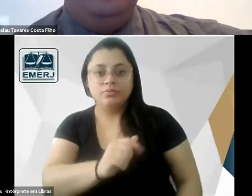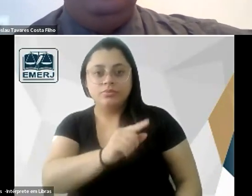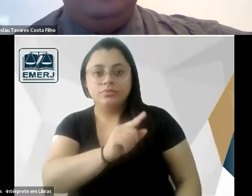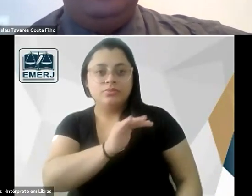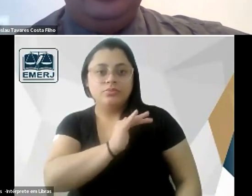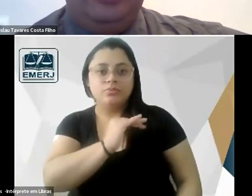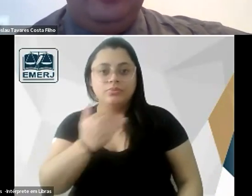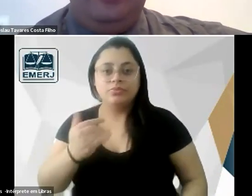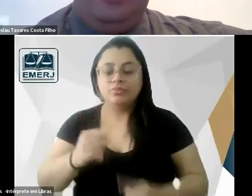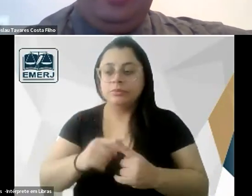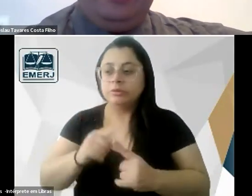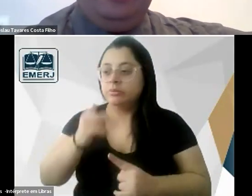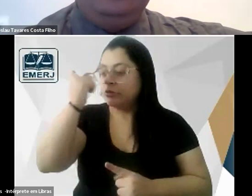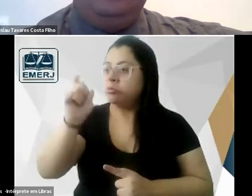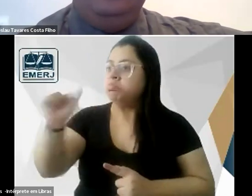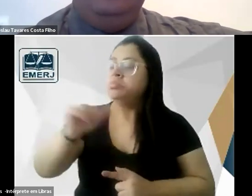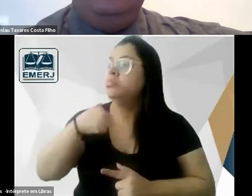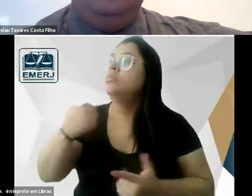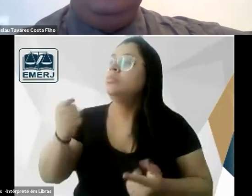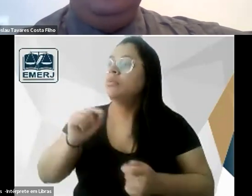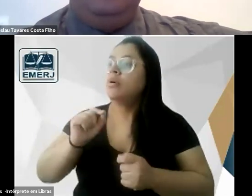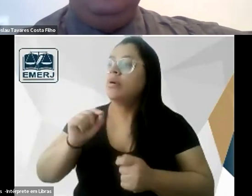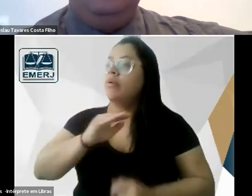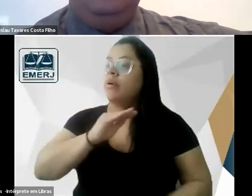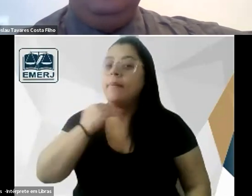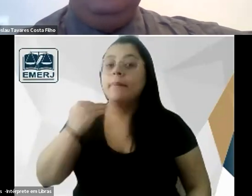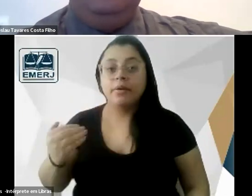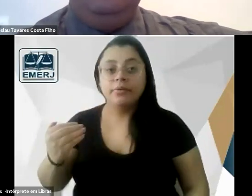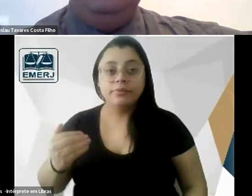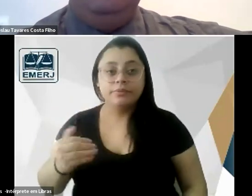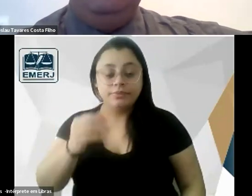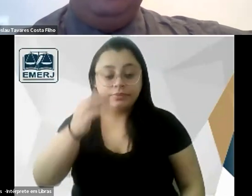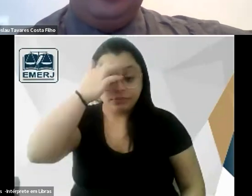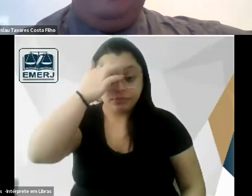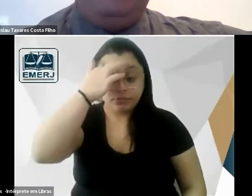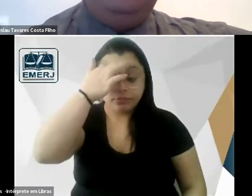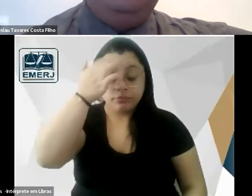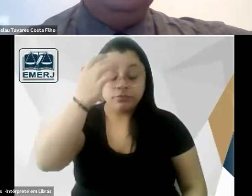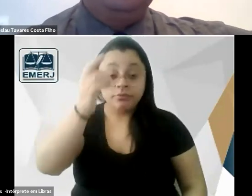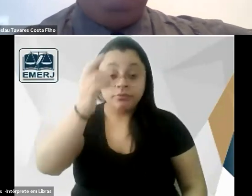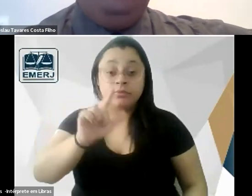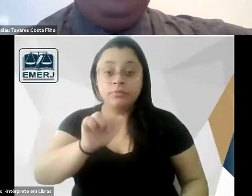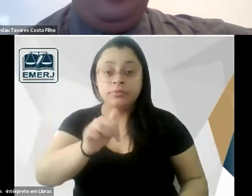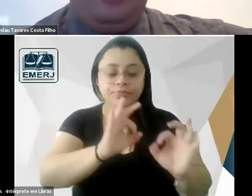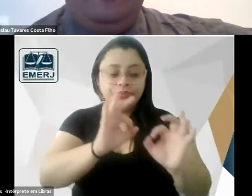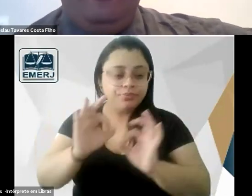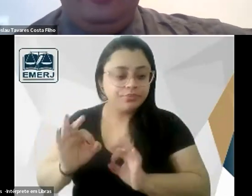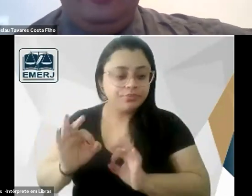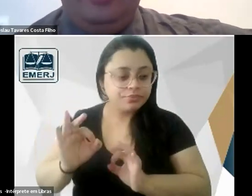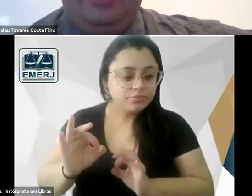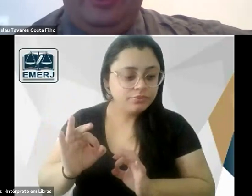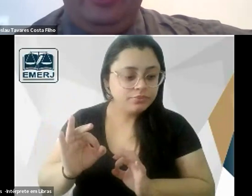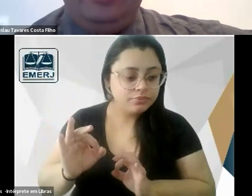e Tobias assistiu aquela cena e vai escrever mais adiante que desconfia que a